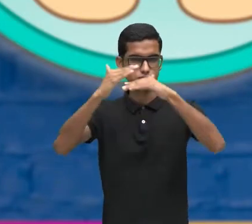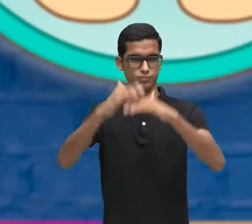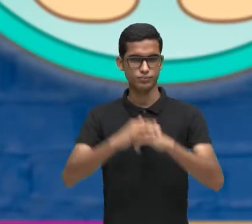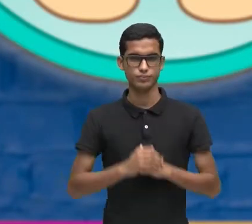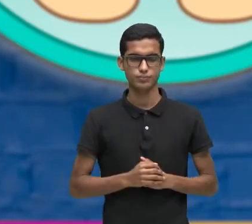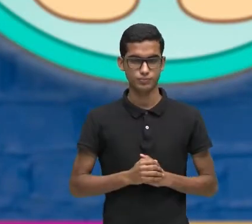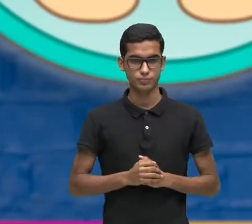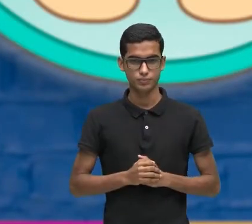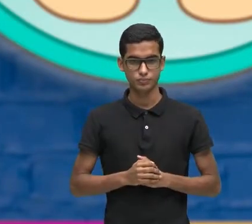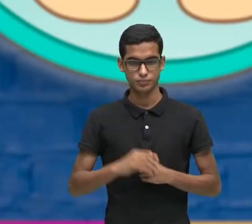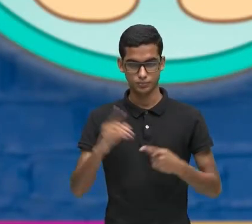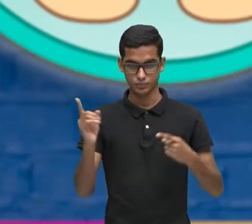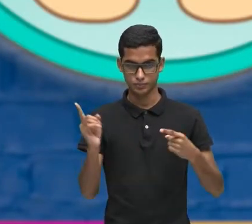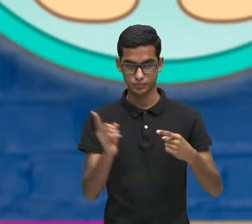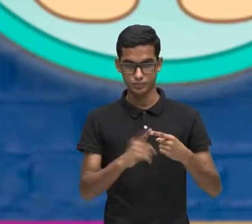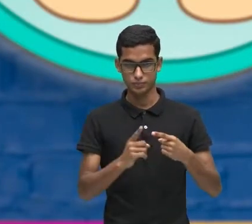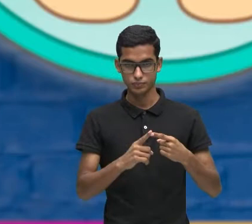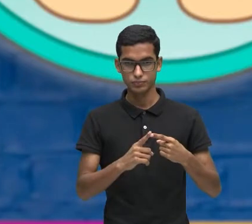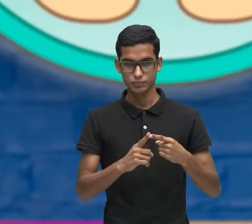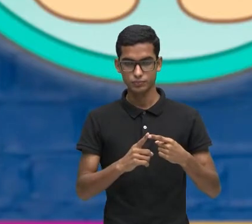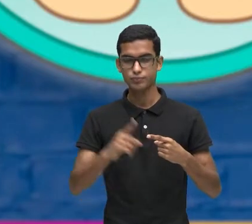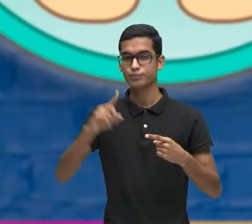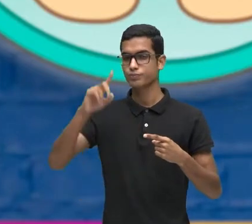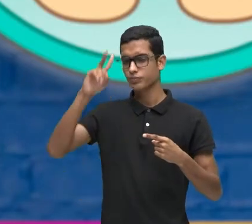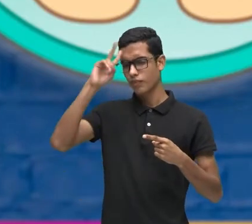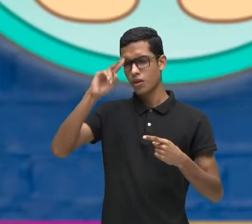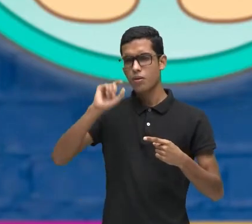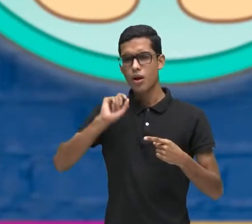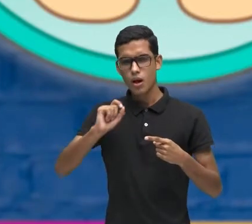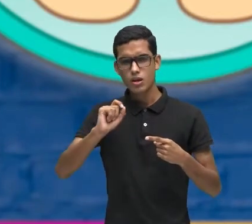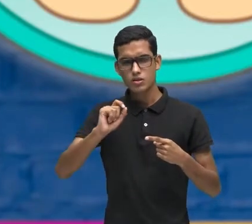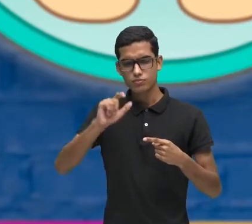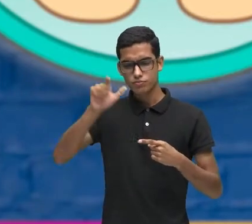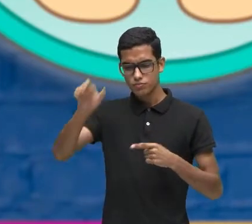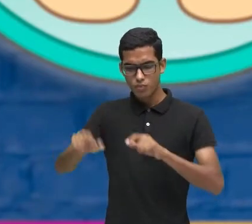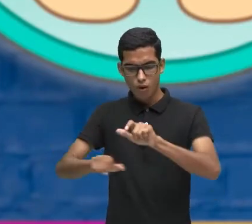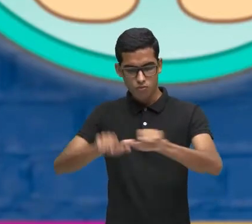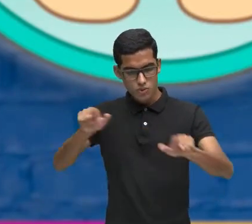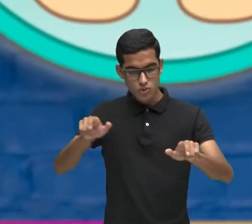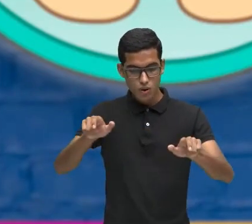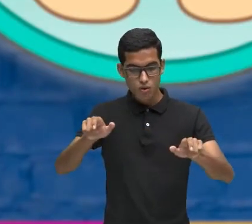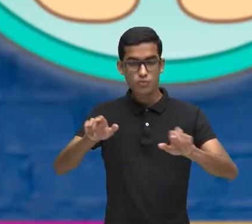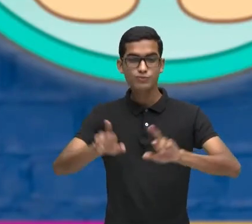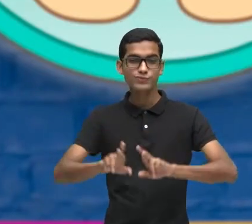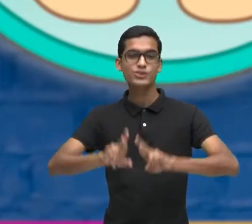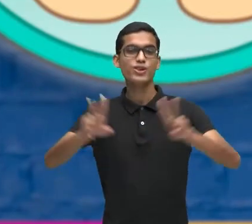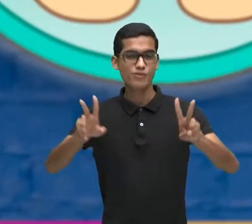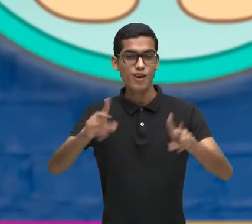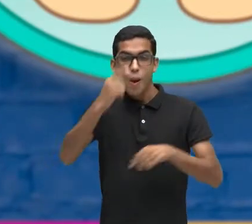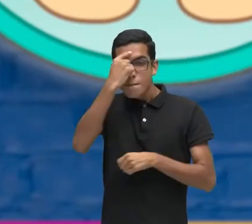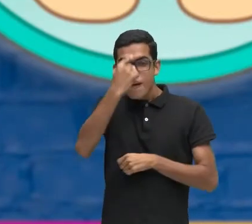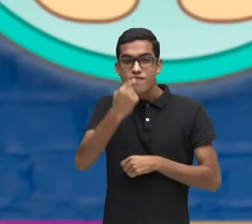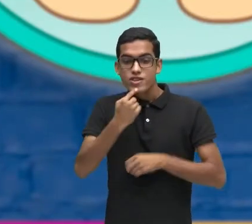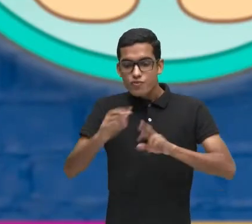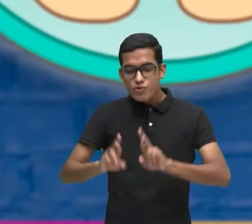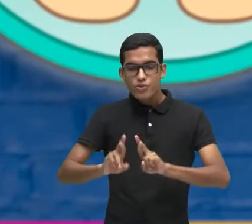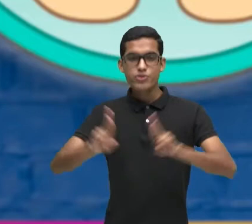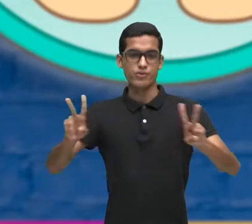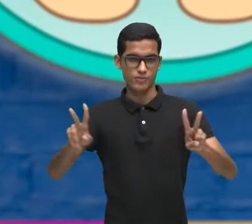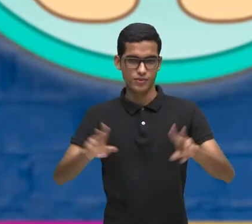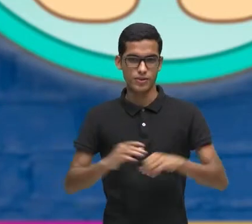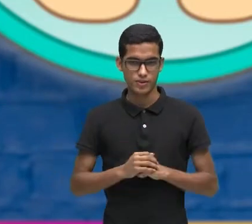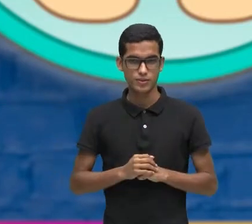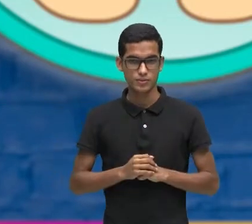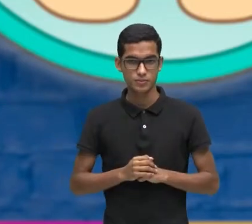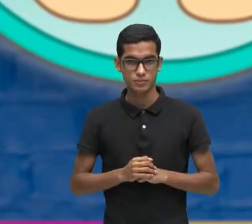Primeiro Lembre-se De que as pessoas São diferentes De você A pessoa A